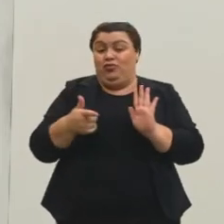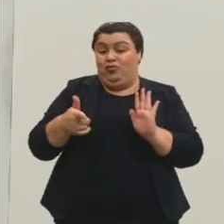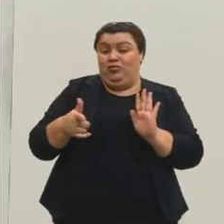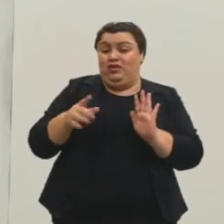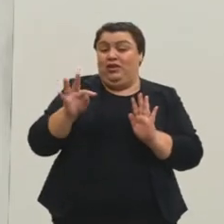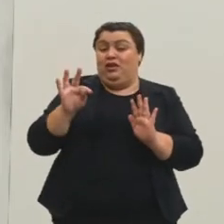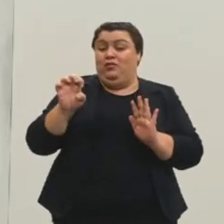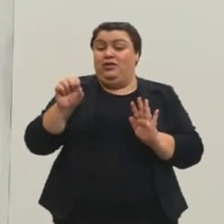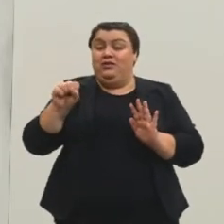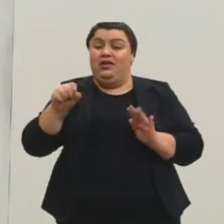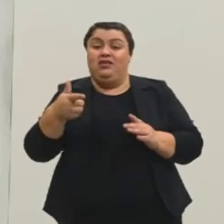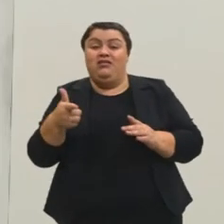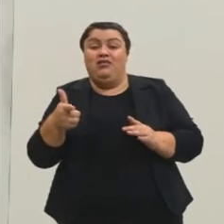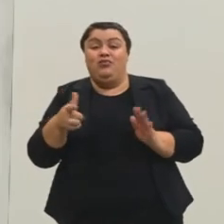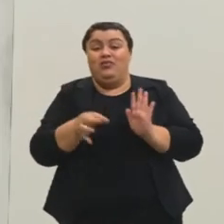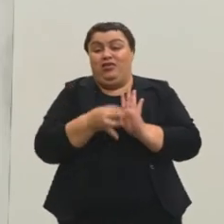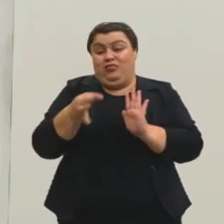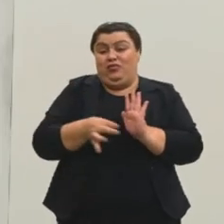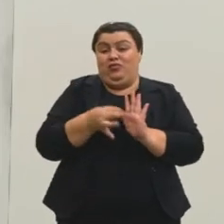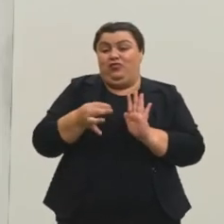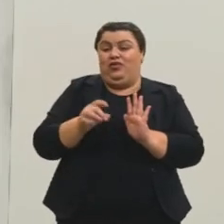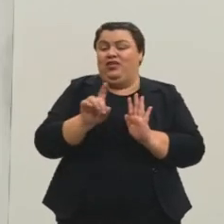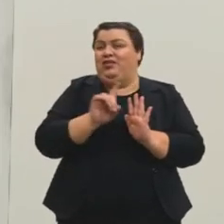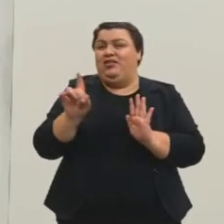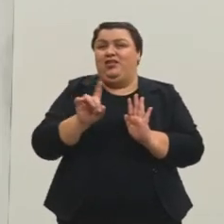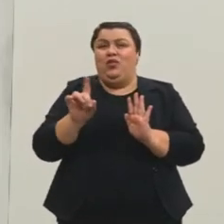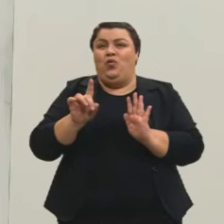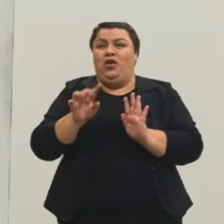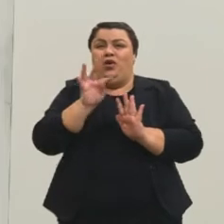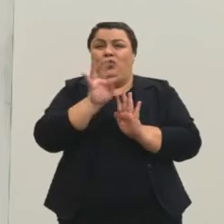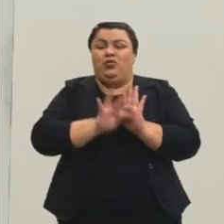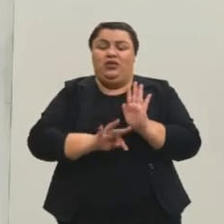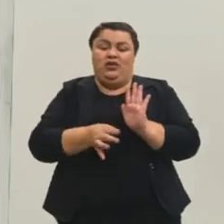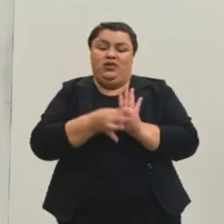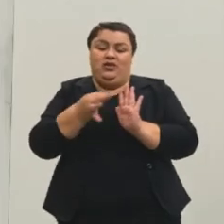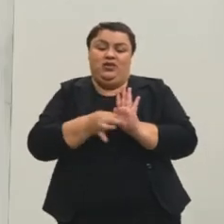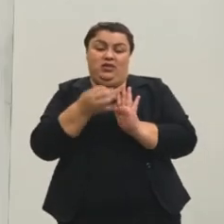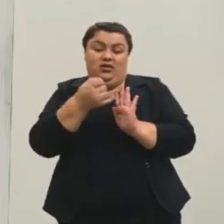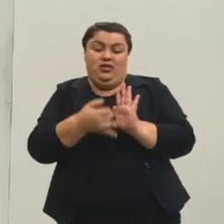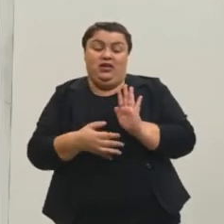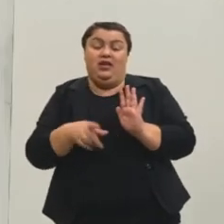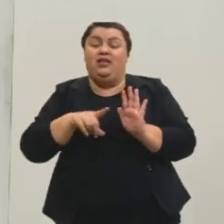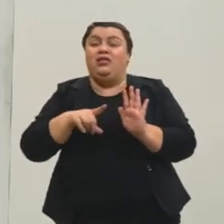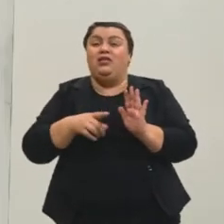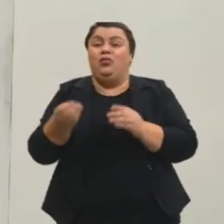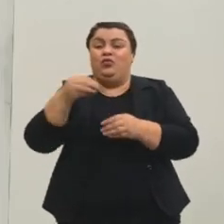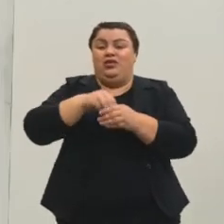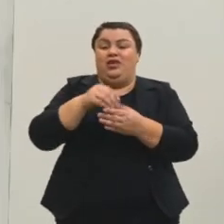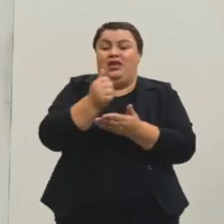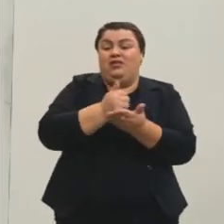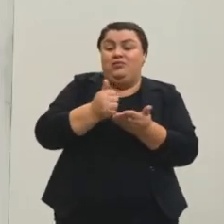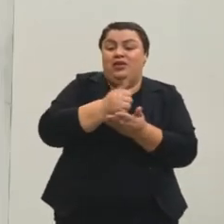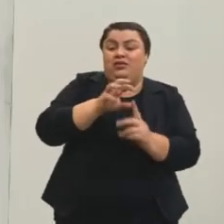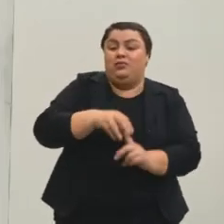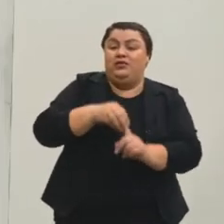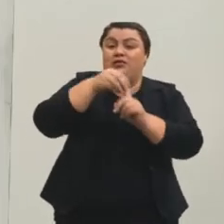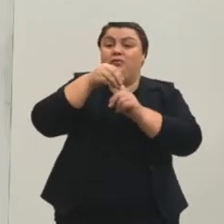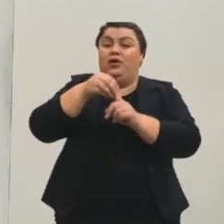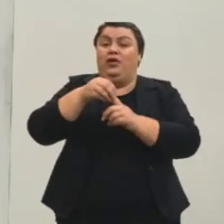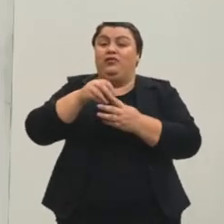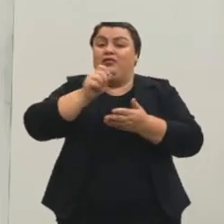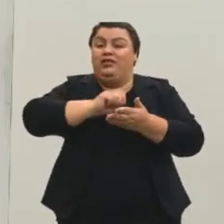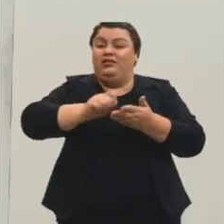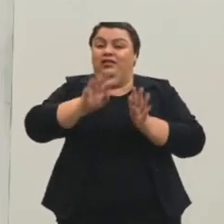texto não tem argumentação, ele não é um texto dissertativo argumentativo, ou seja, ele não tem as bases principais dessa tipologia